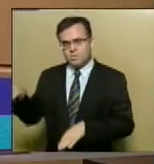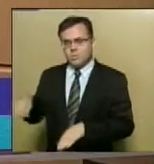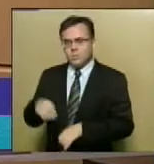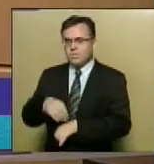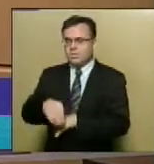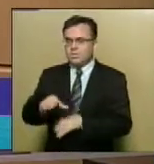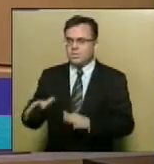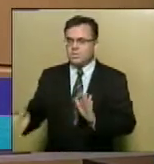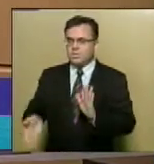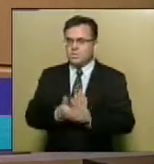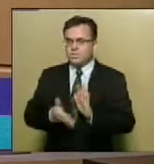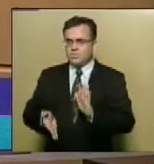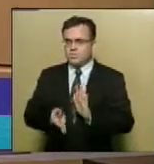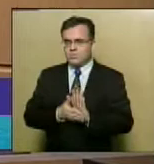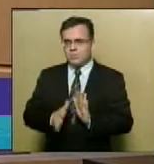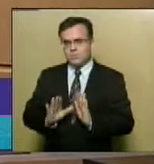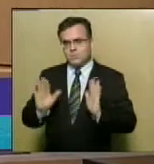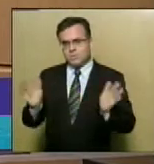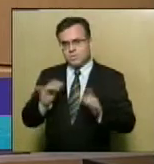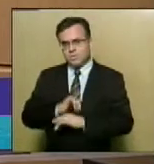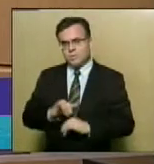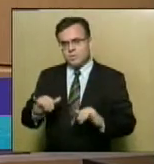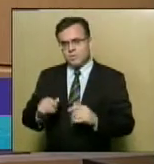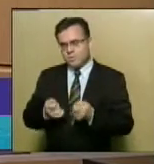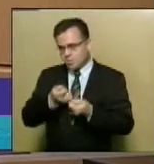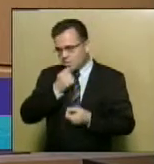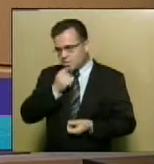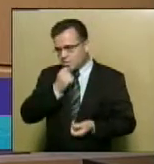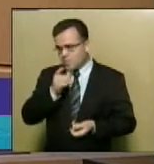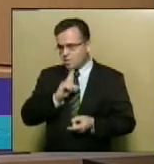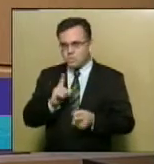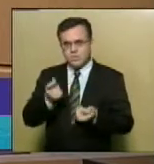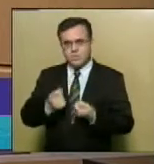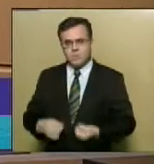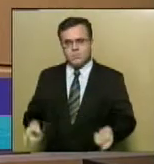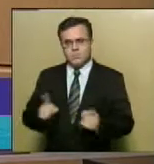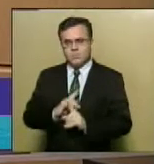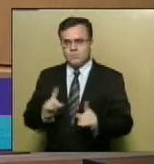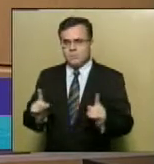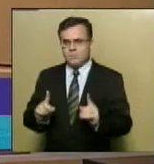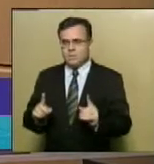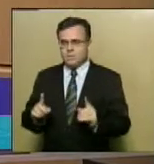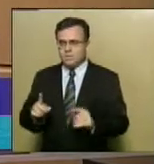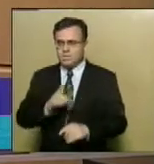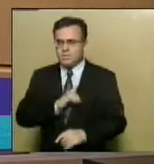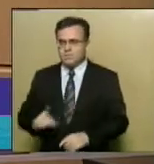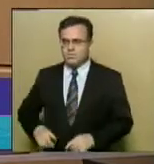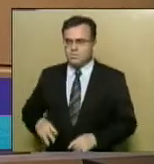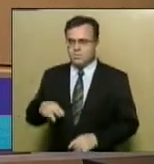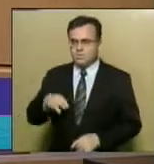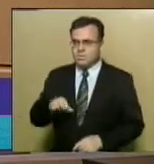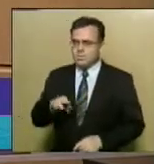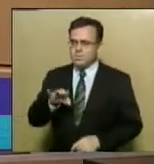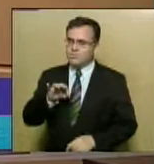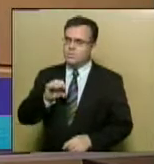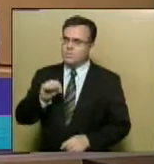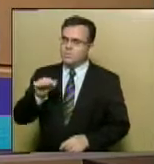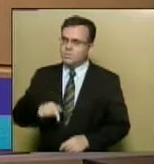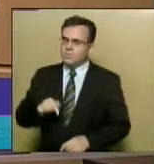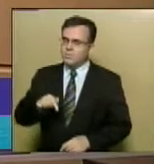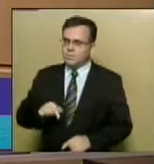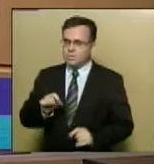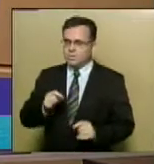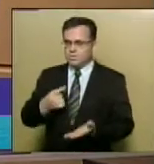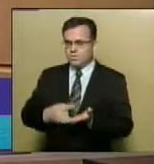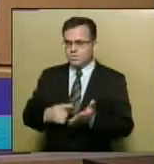proposta que não vou formalizar, porque entendo que não há essa necessidade, deputado Moritos. Ele quer, senhor presidente, forme nesta casa uma